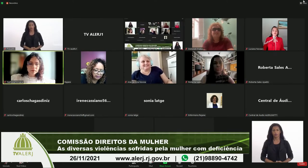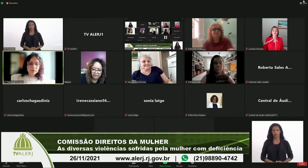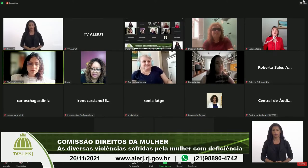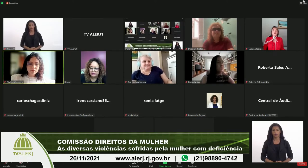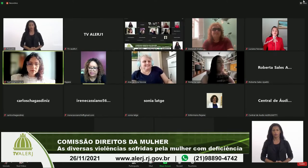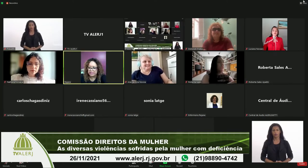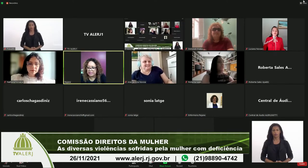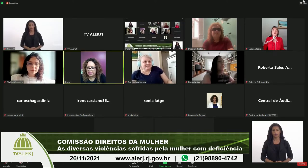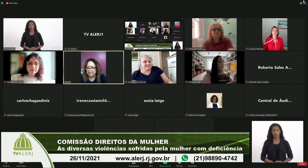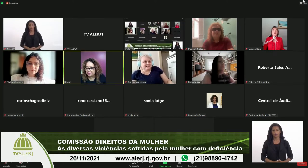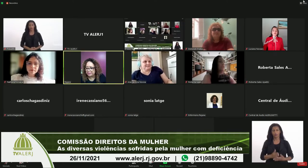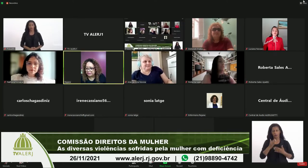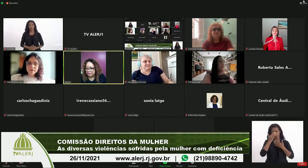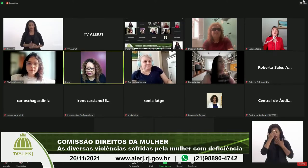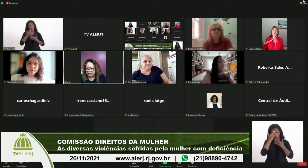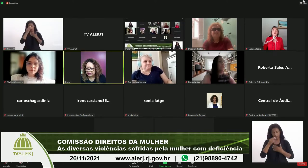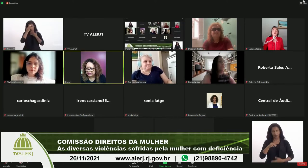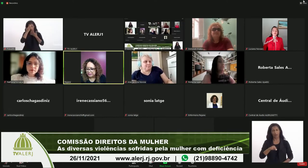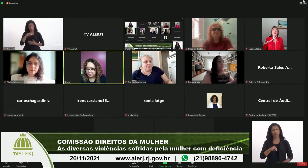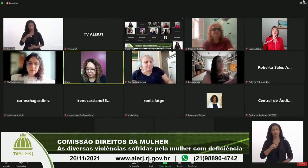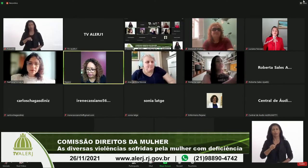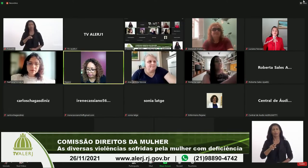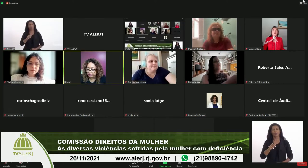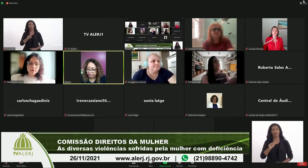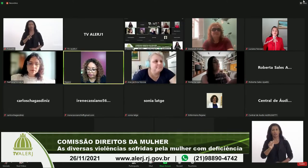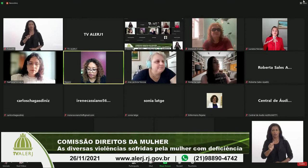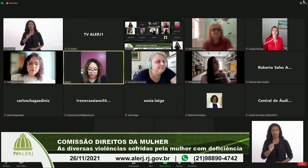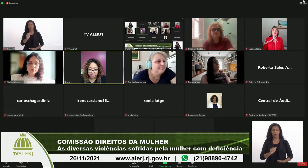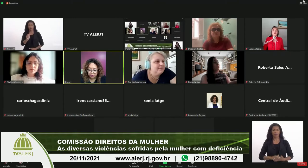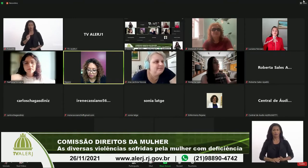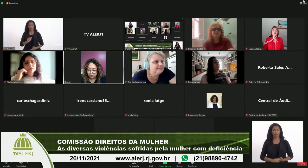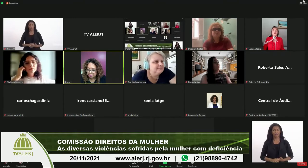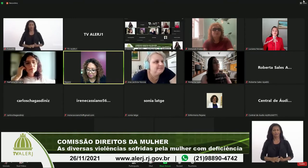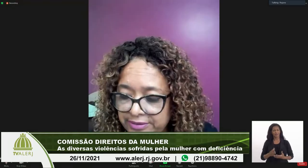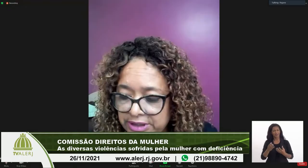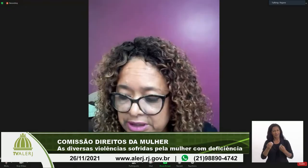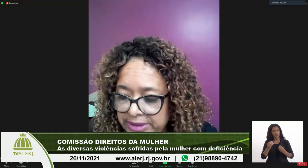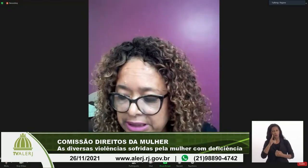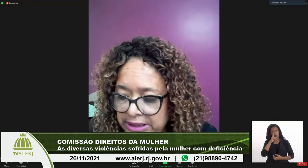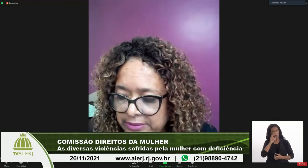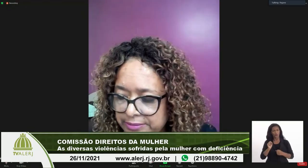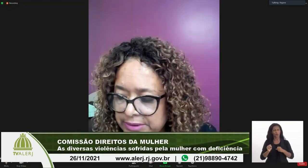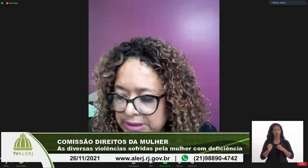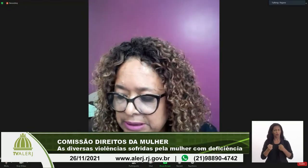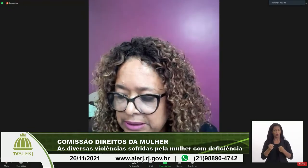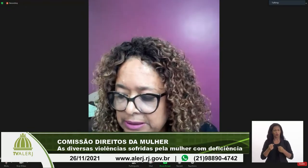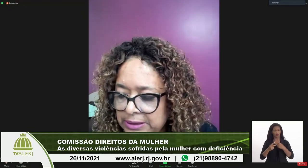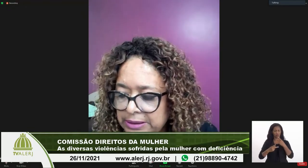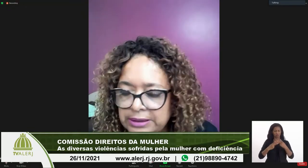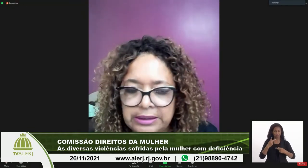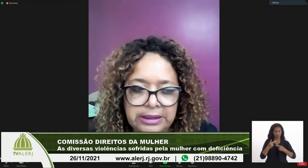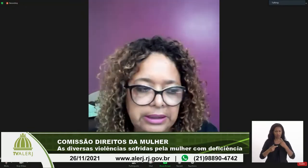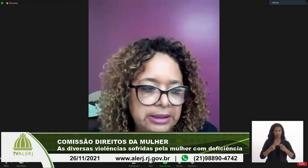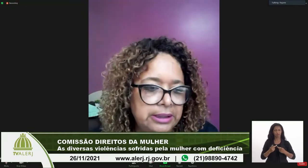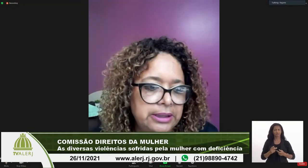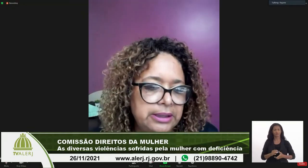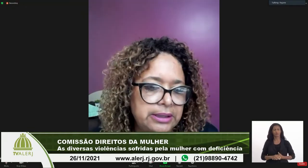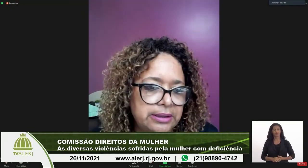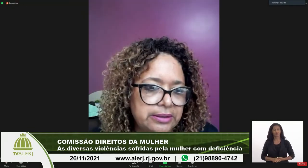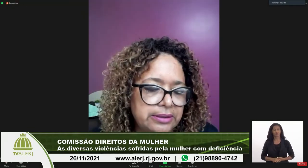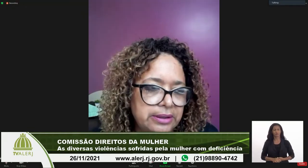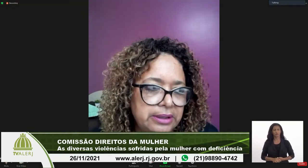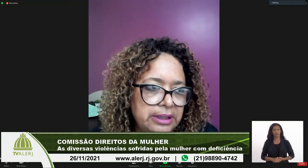obrigada Natália é muito forte as suas palavras também né e